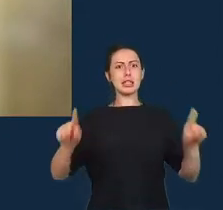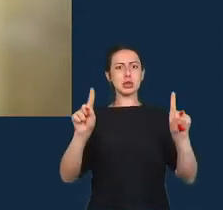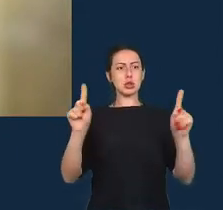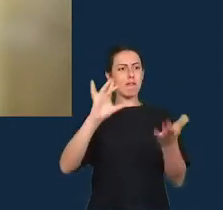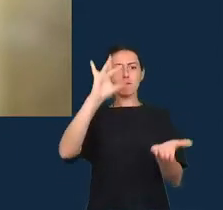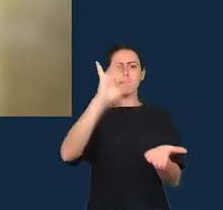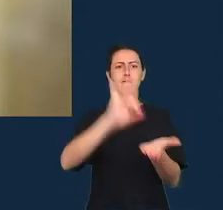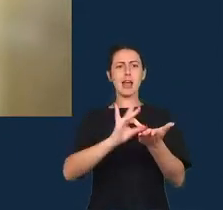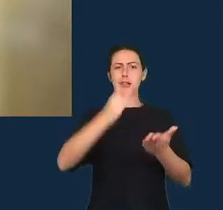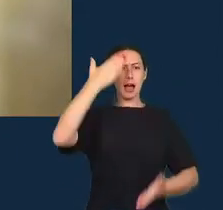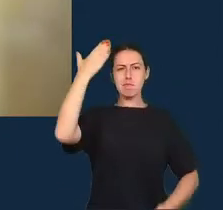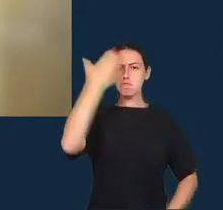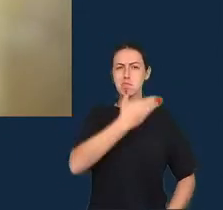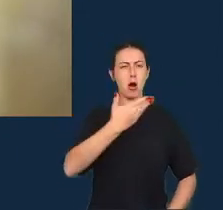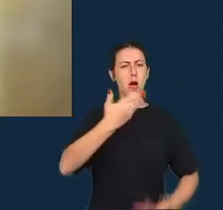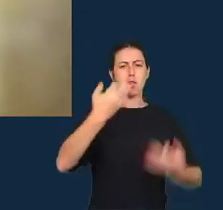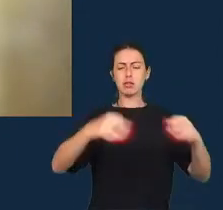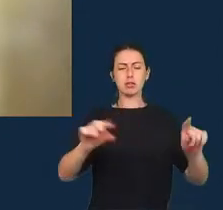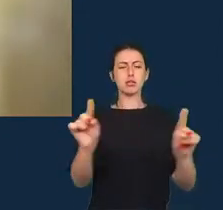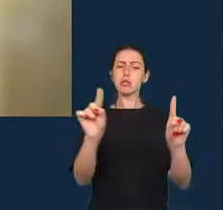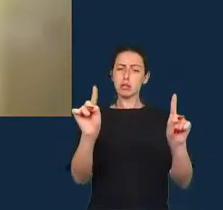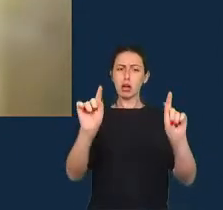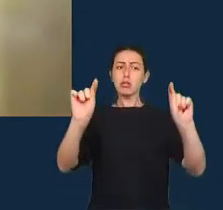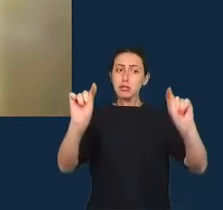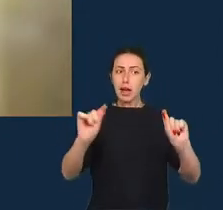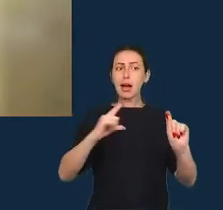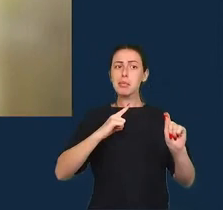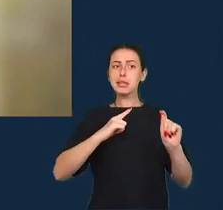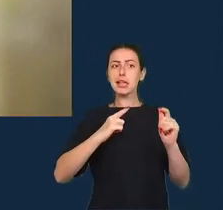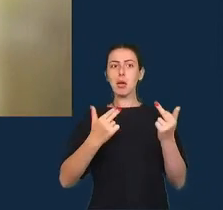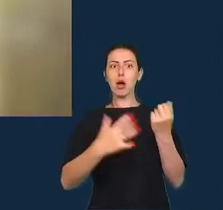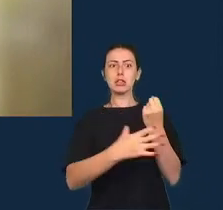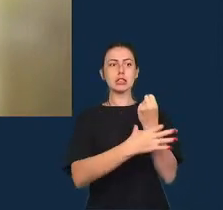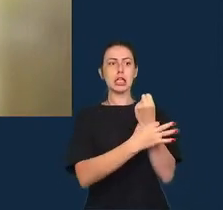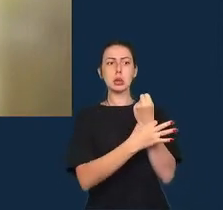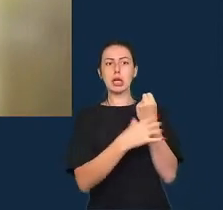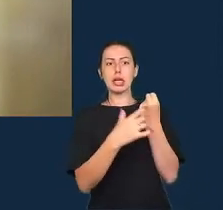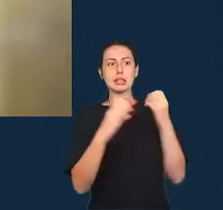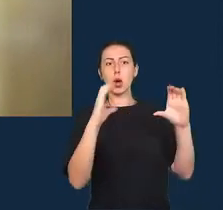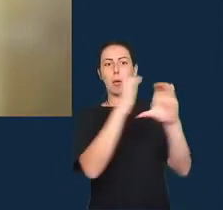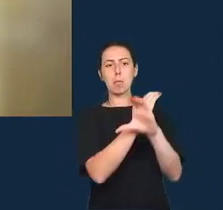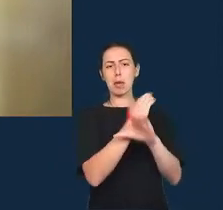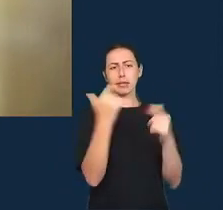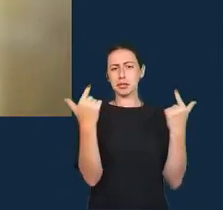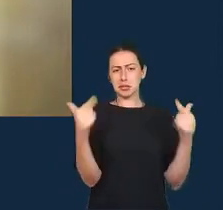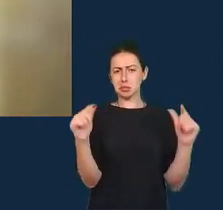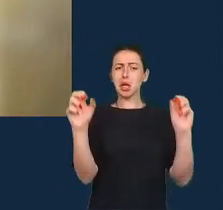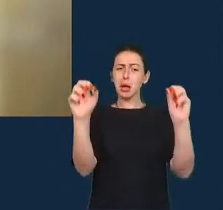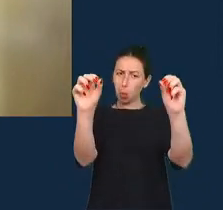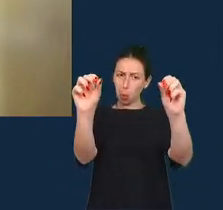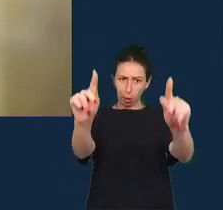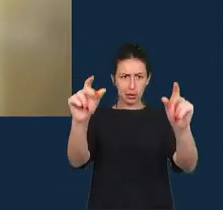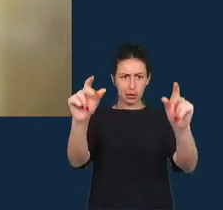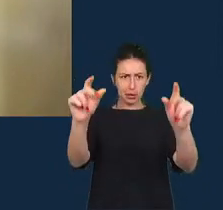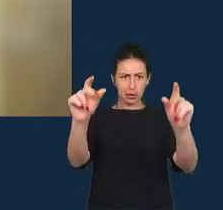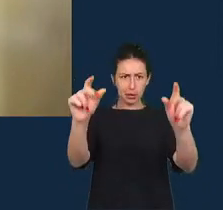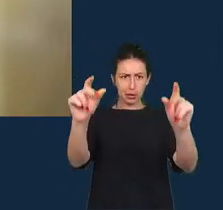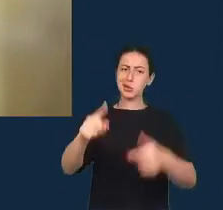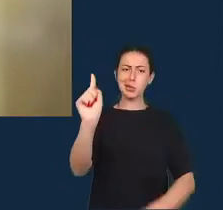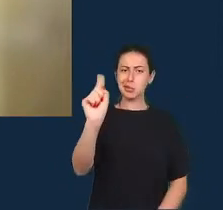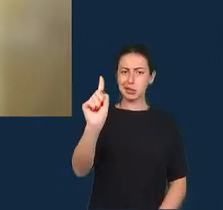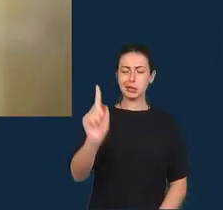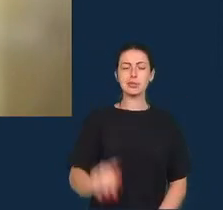sim por favor se quiser já falar sobre a última pergunta na verdade